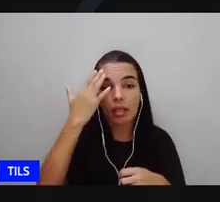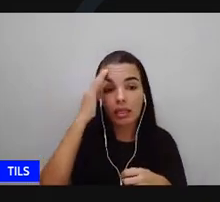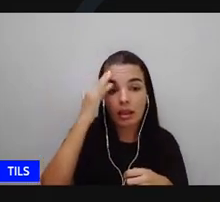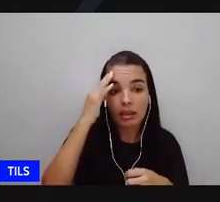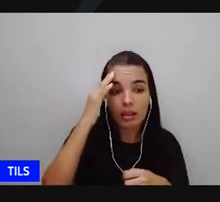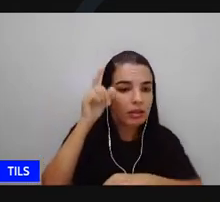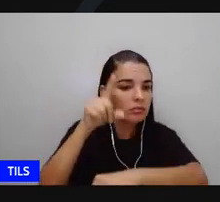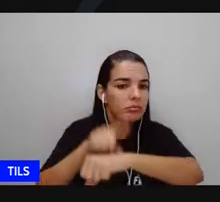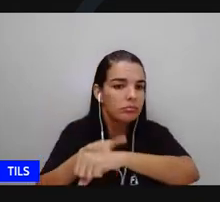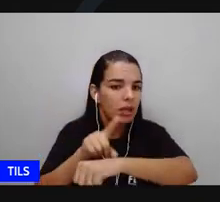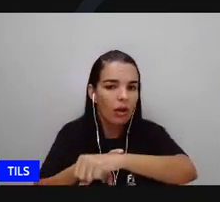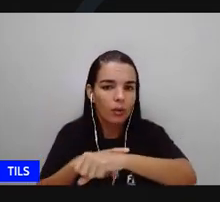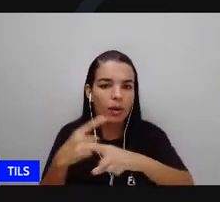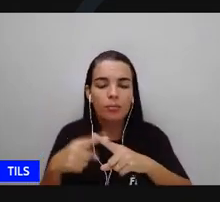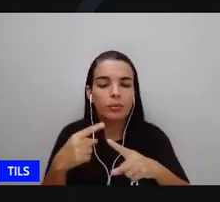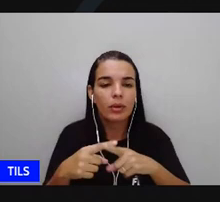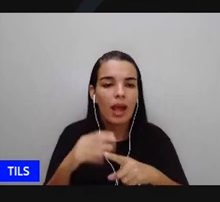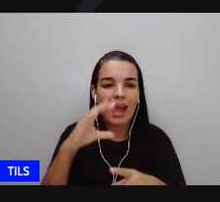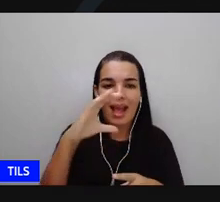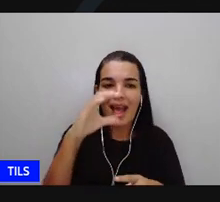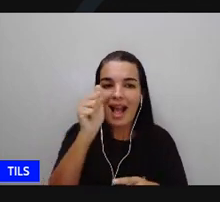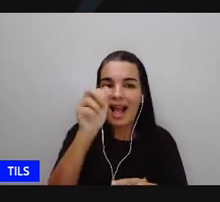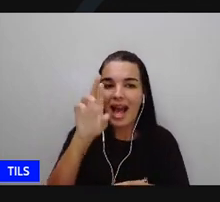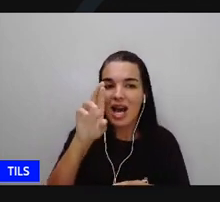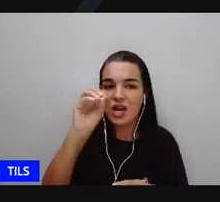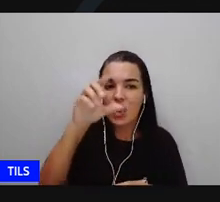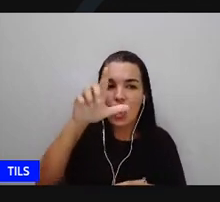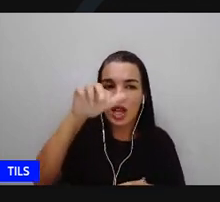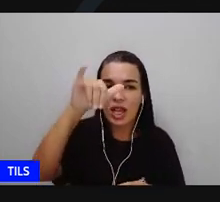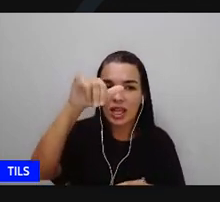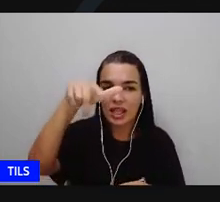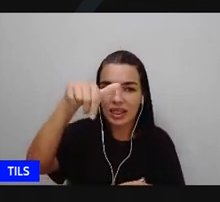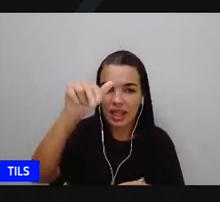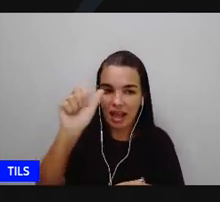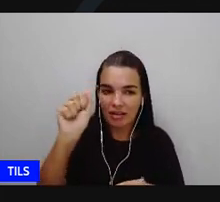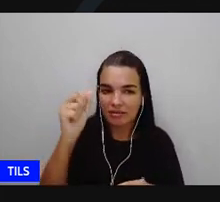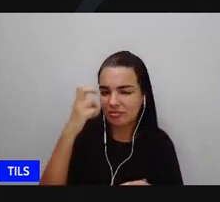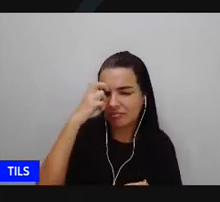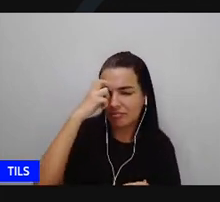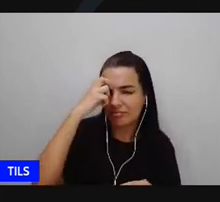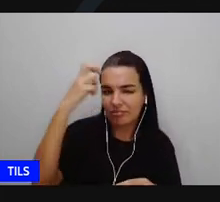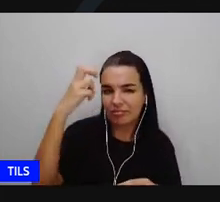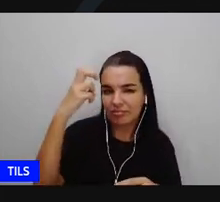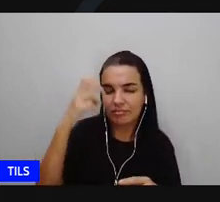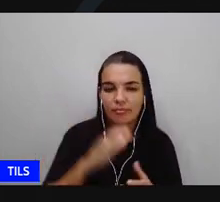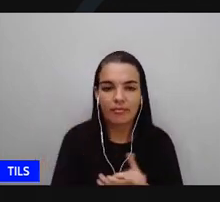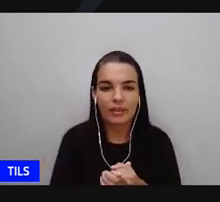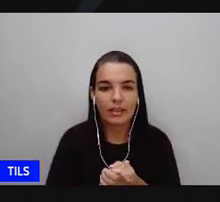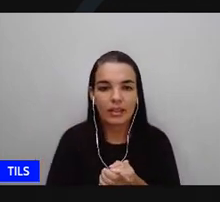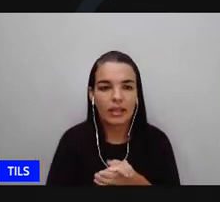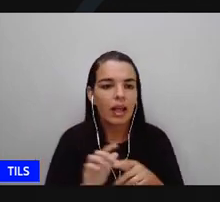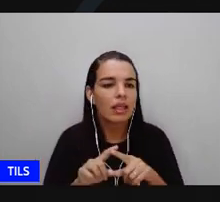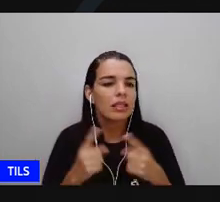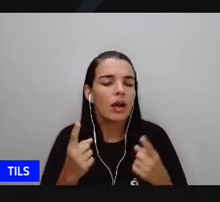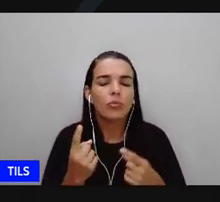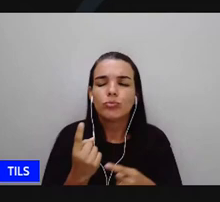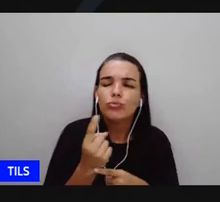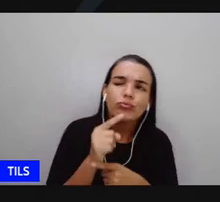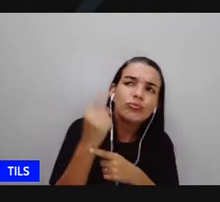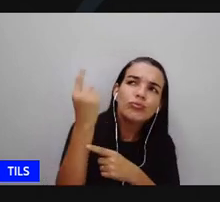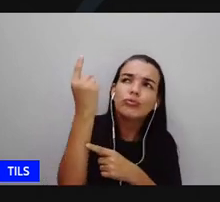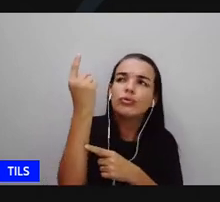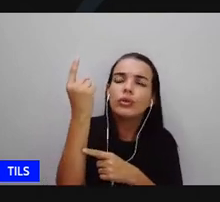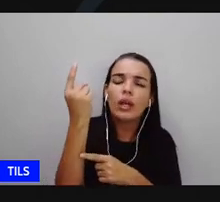Carolina era expert nisso e um dia depois de ter passado aquela primeira fase de sofrimento